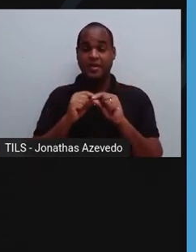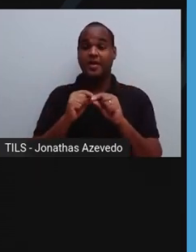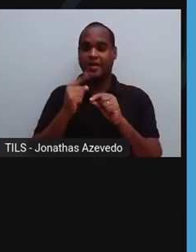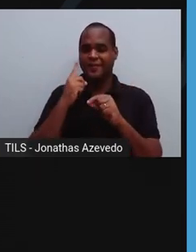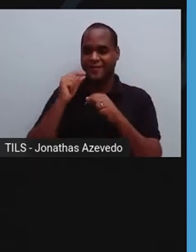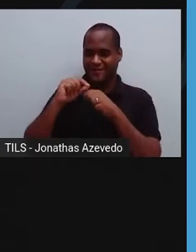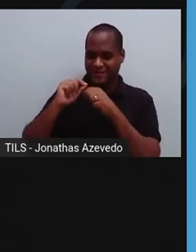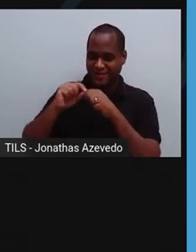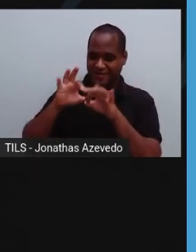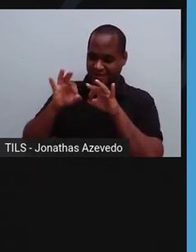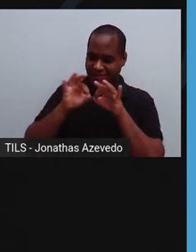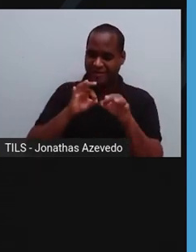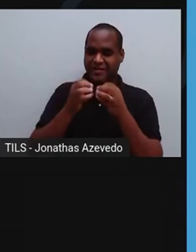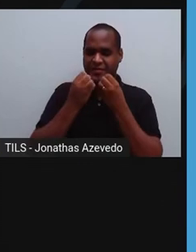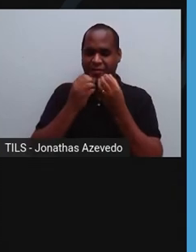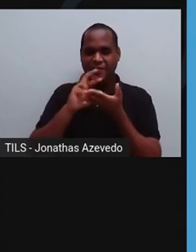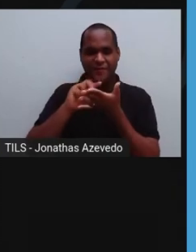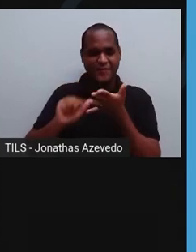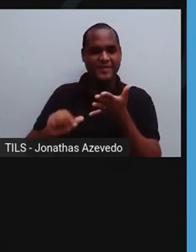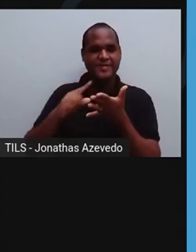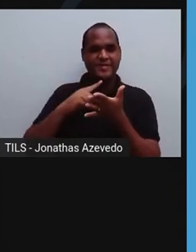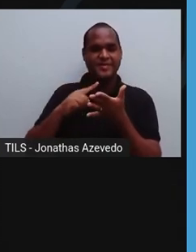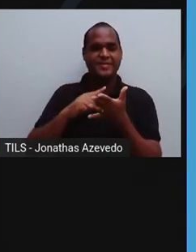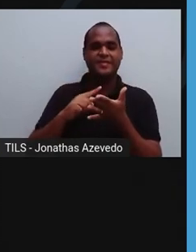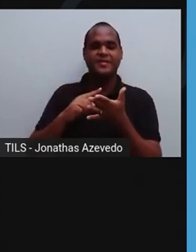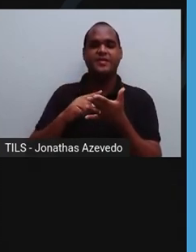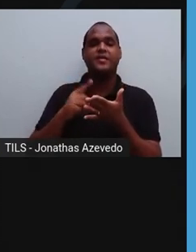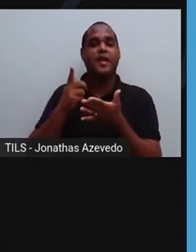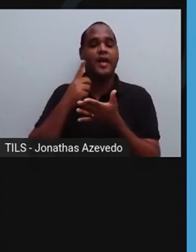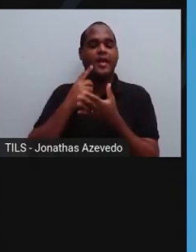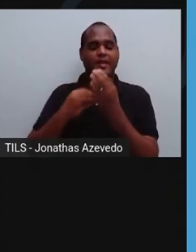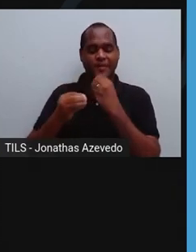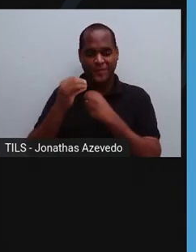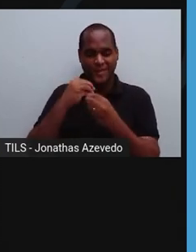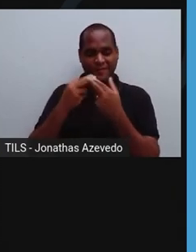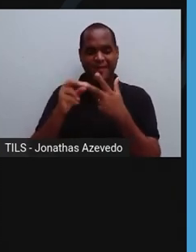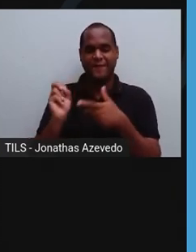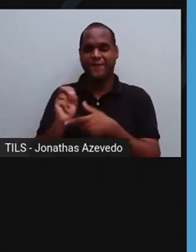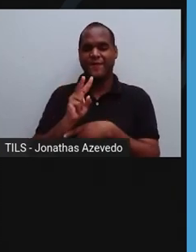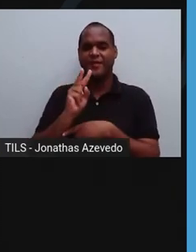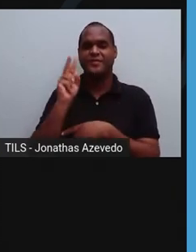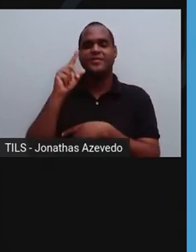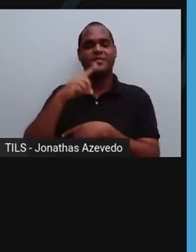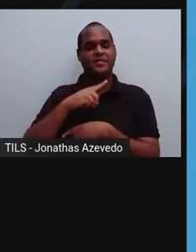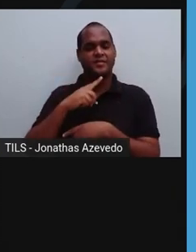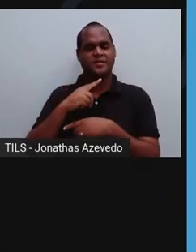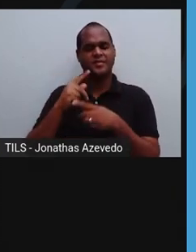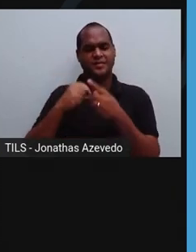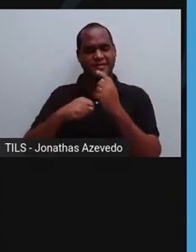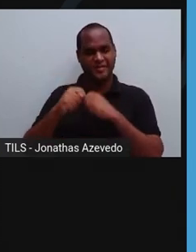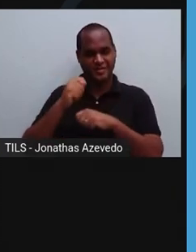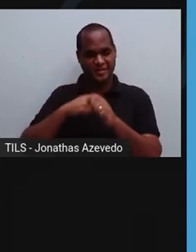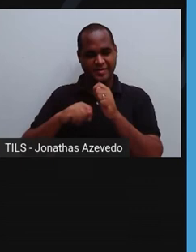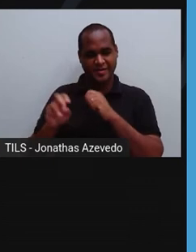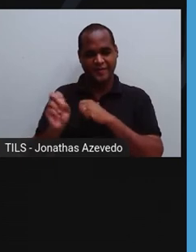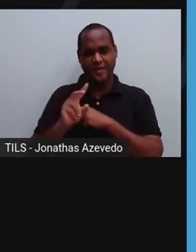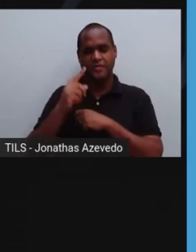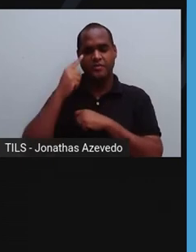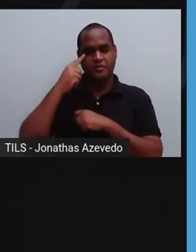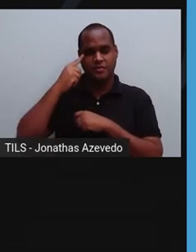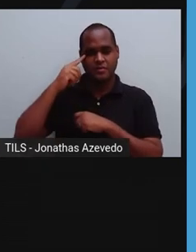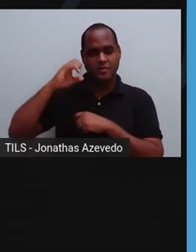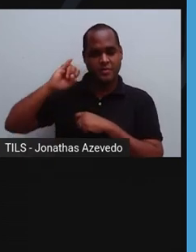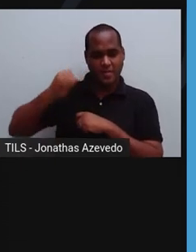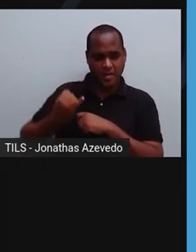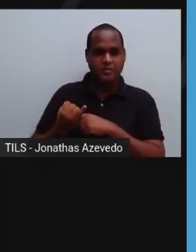maneiras. Matsutake É um cogumelo comestível de grande valor econômico. especialmente valorizado no Japão, embora